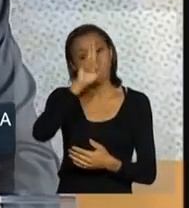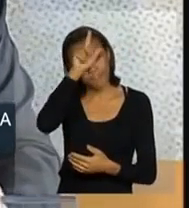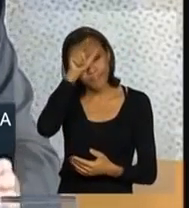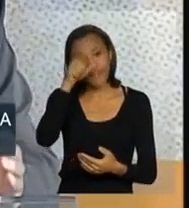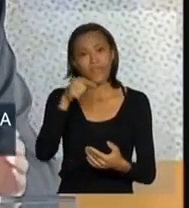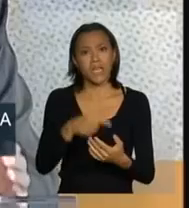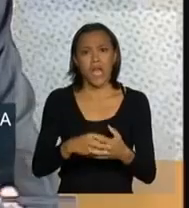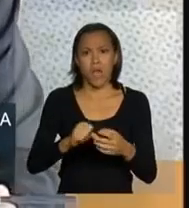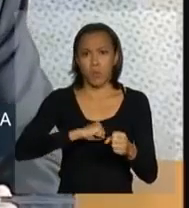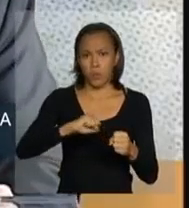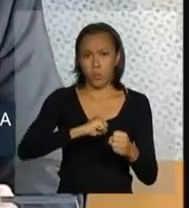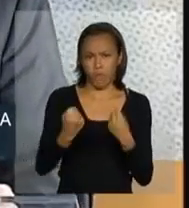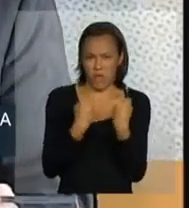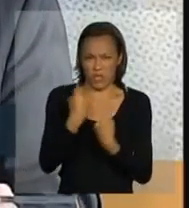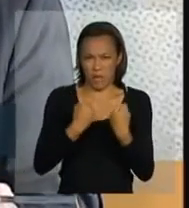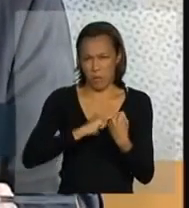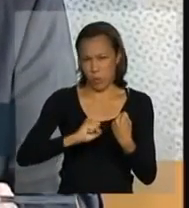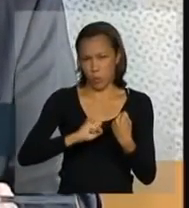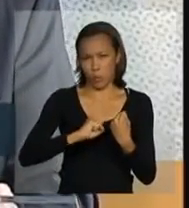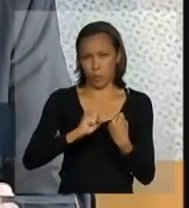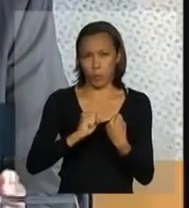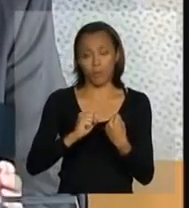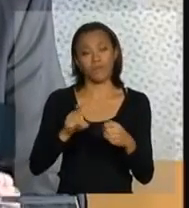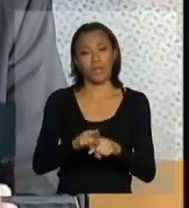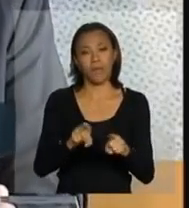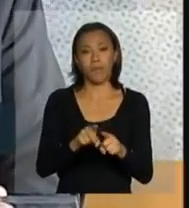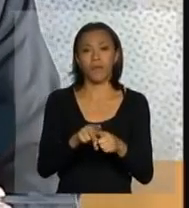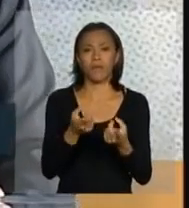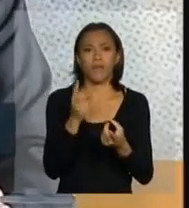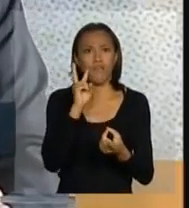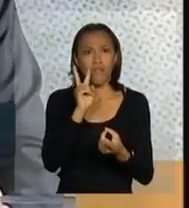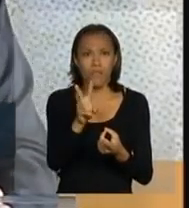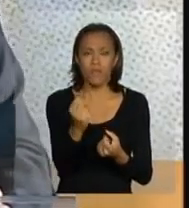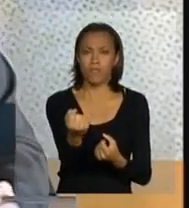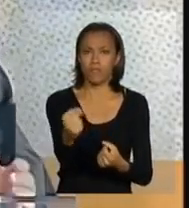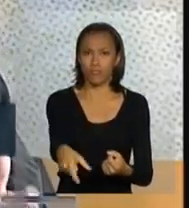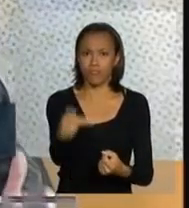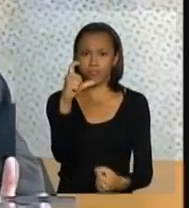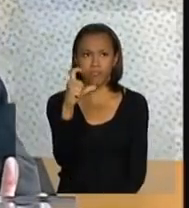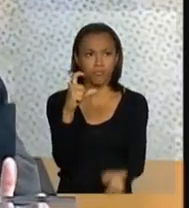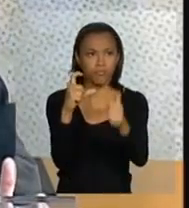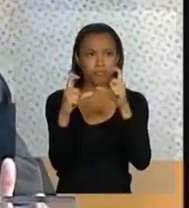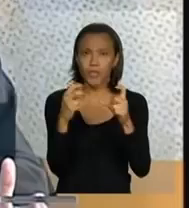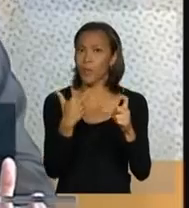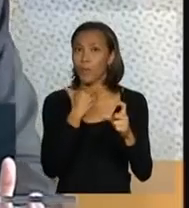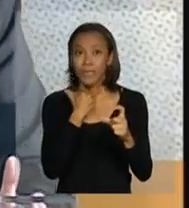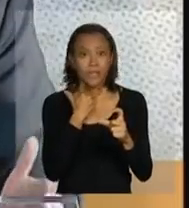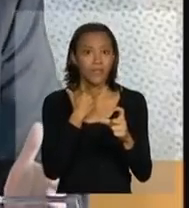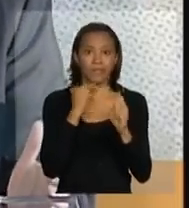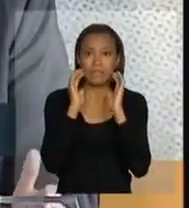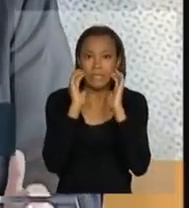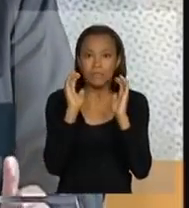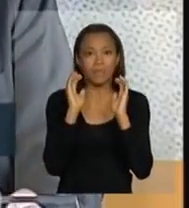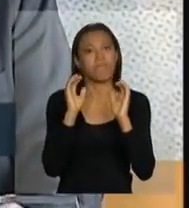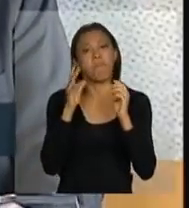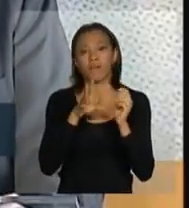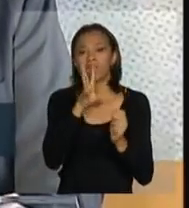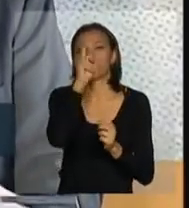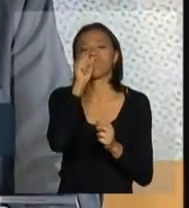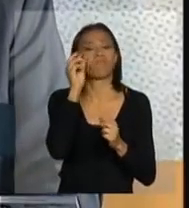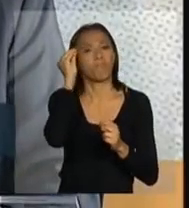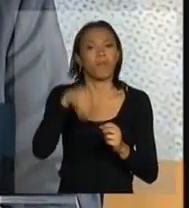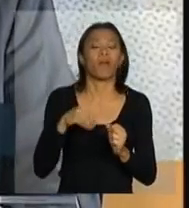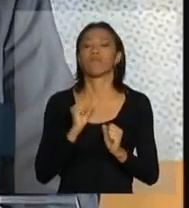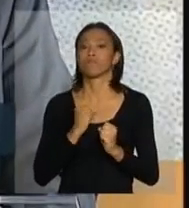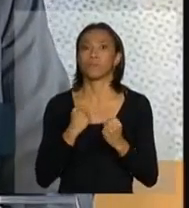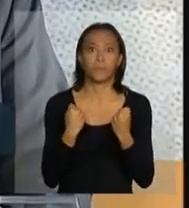velocidade excessiva e ultrapassagens em lugares que, obviamente, não poderiam ser efetivados. A